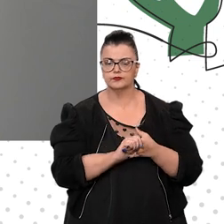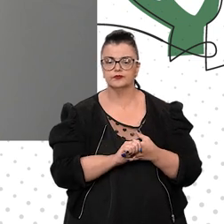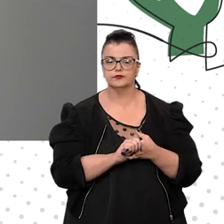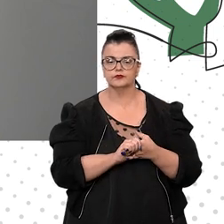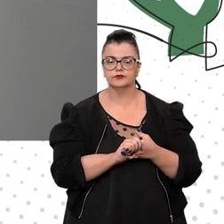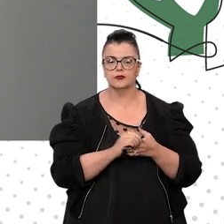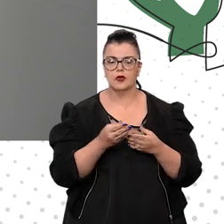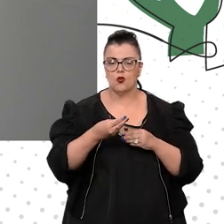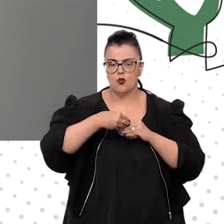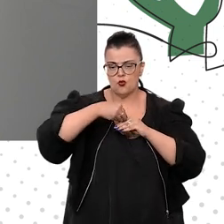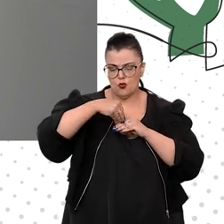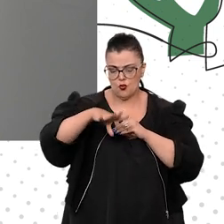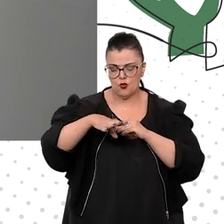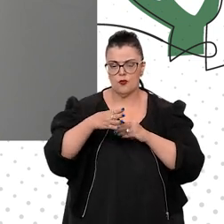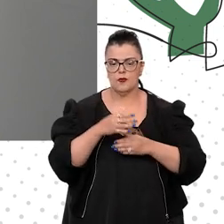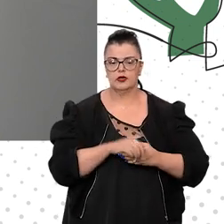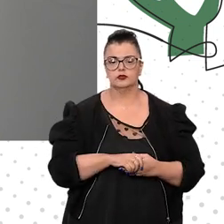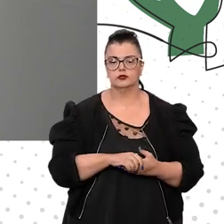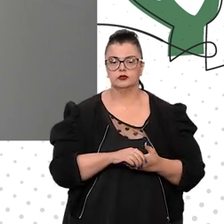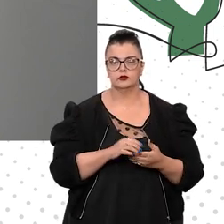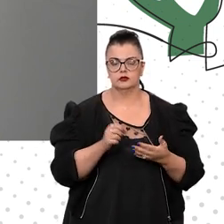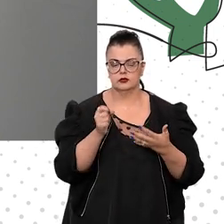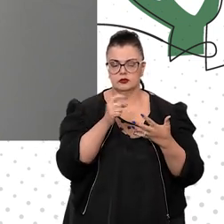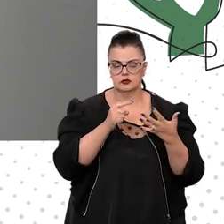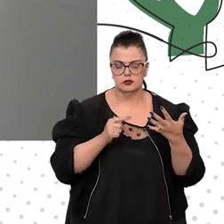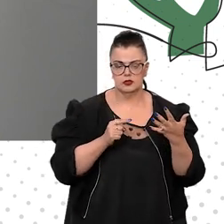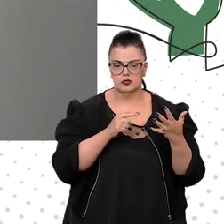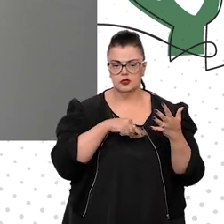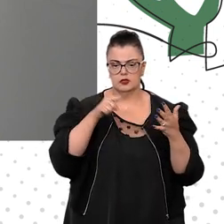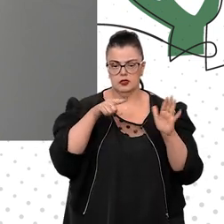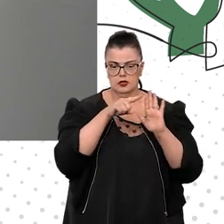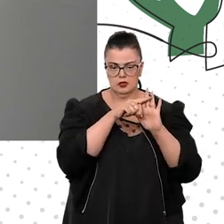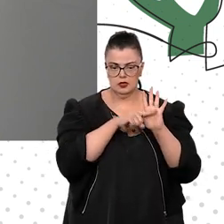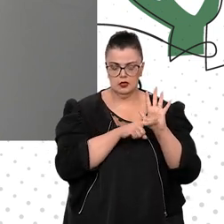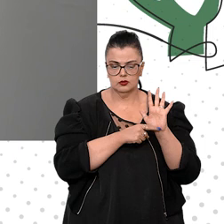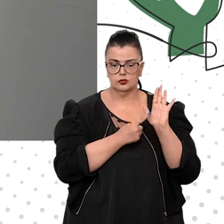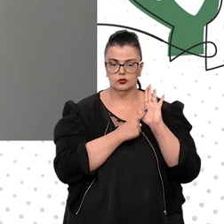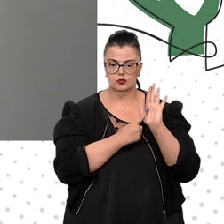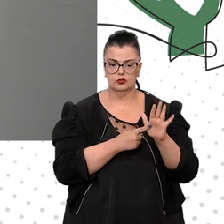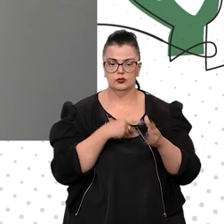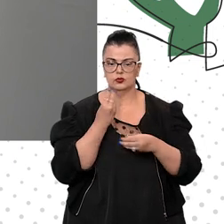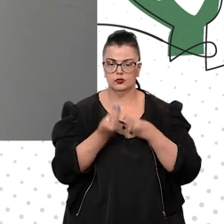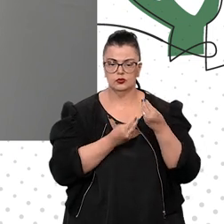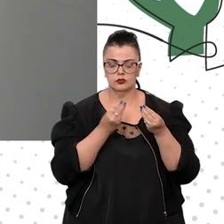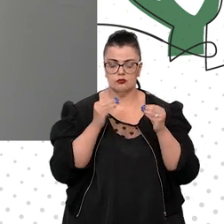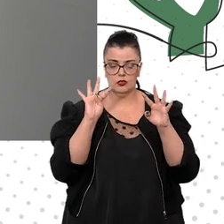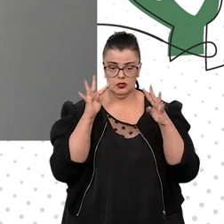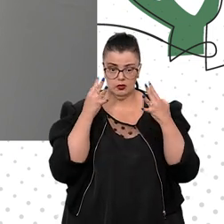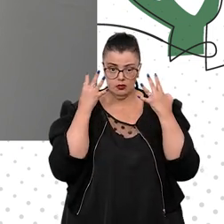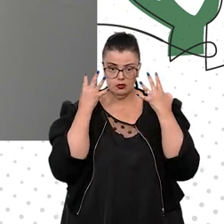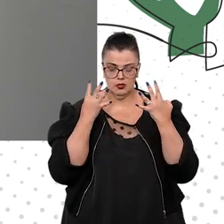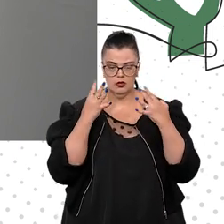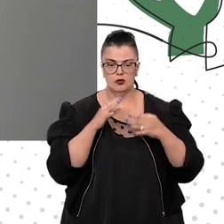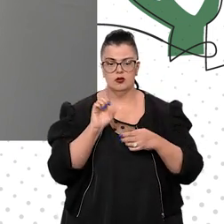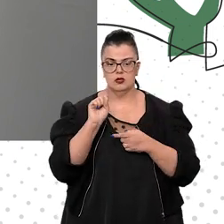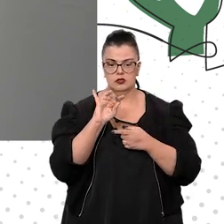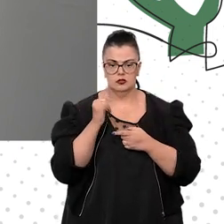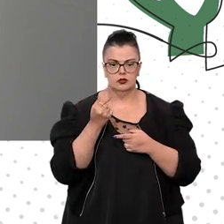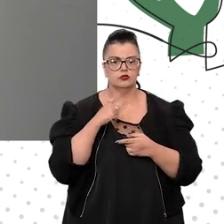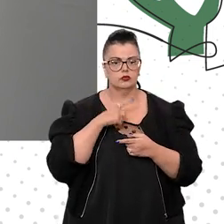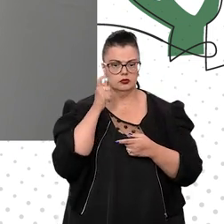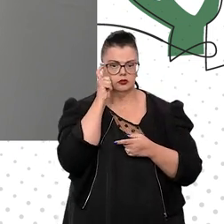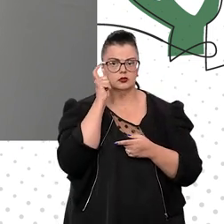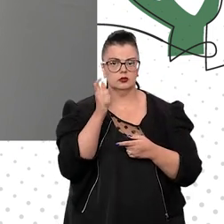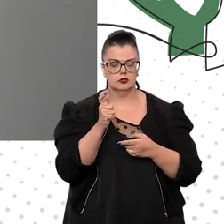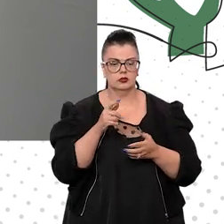compartilhar alguns dados que expressam, portanto, a atenção que o STJ tem dado à